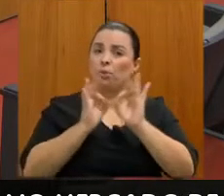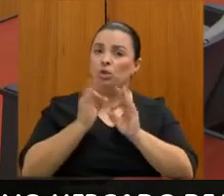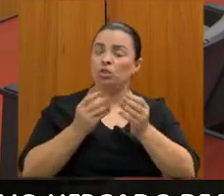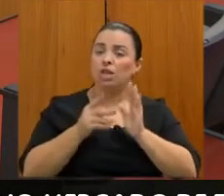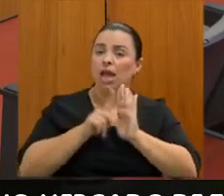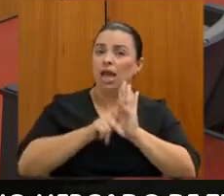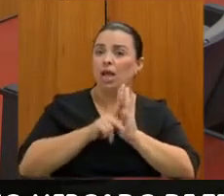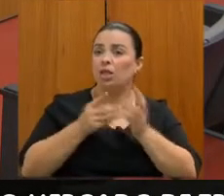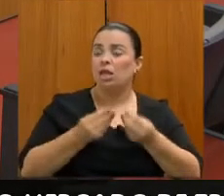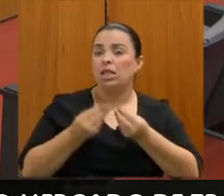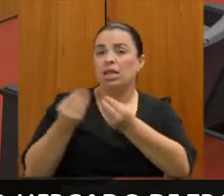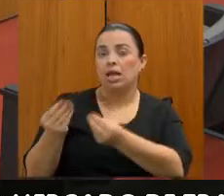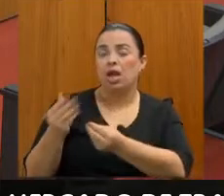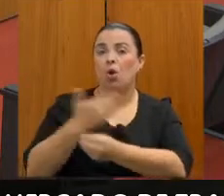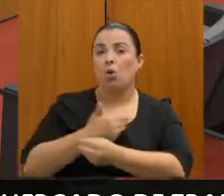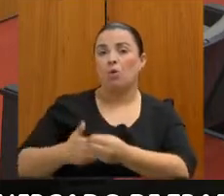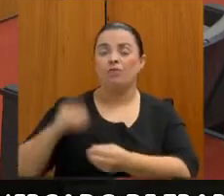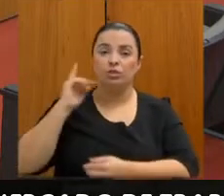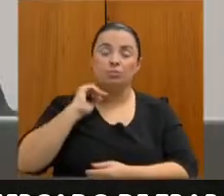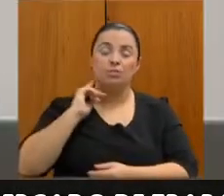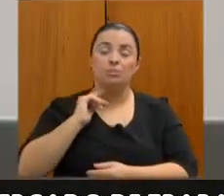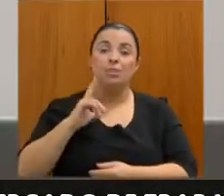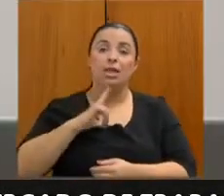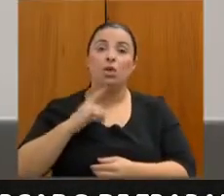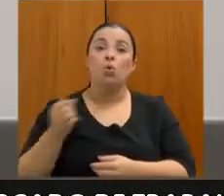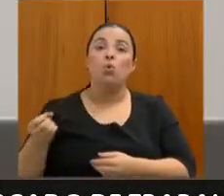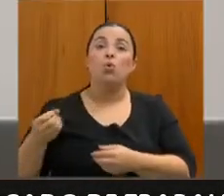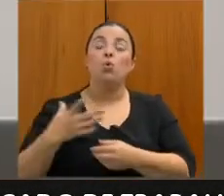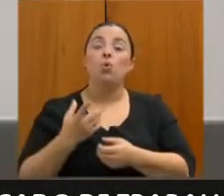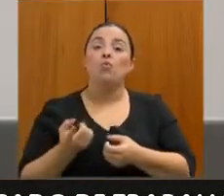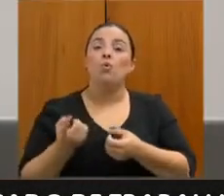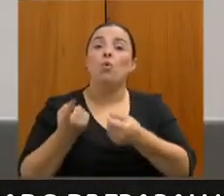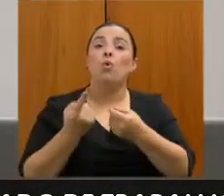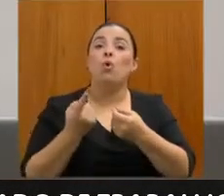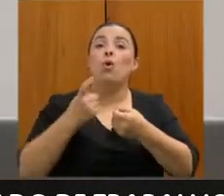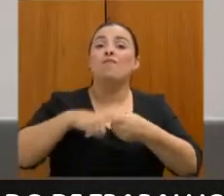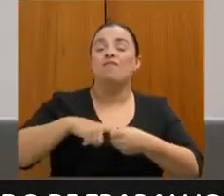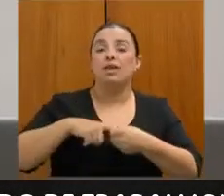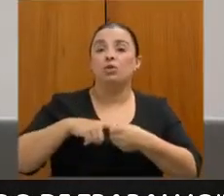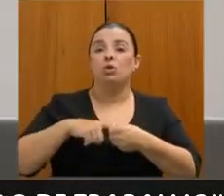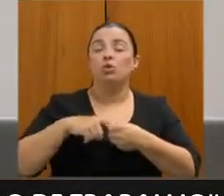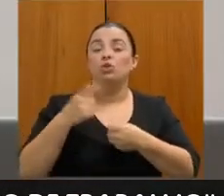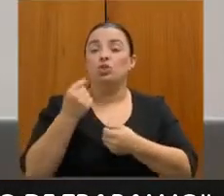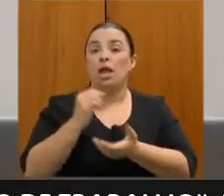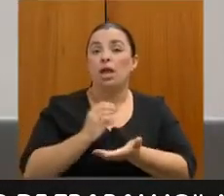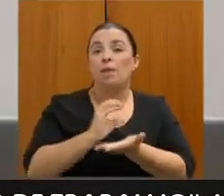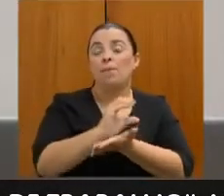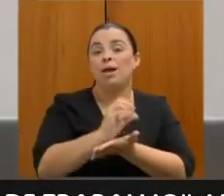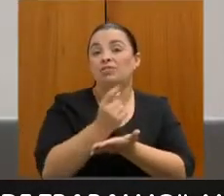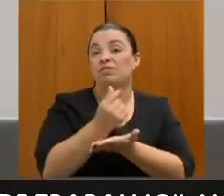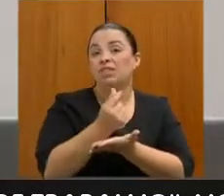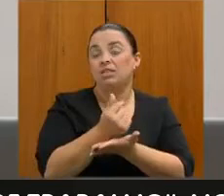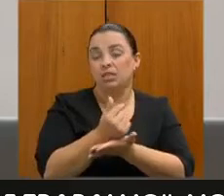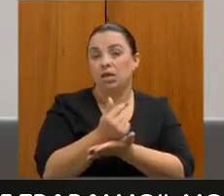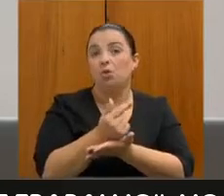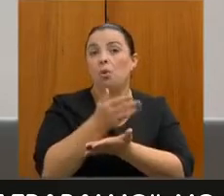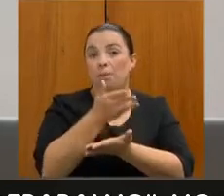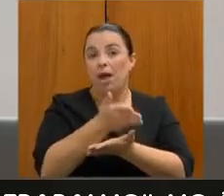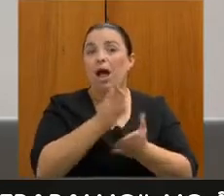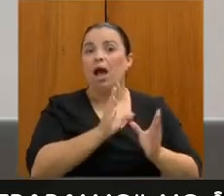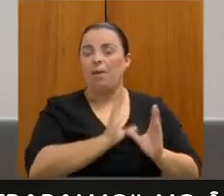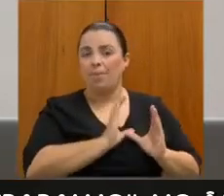criar um novo convênio de repasse financeiro para as APAES, nossas APAES todas têm